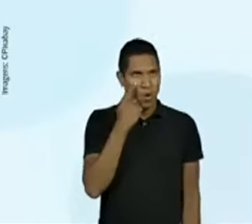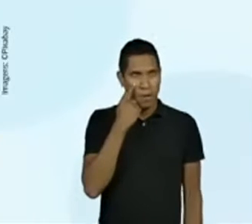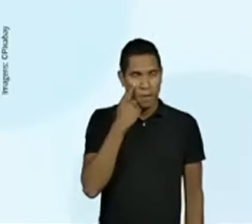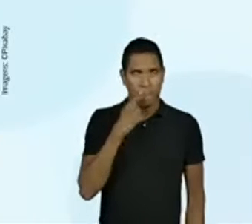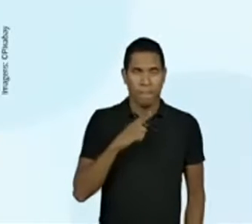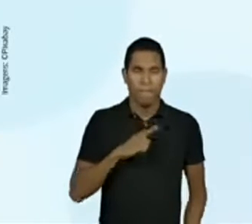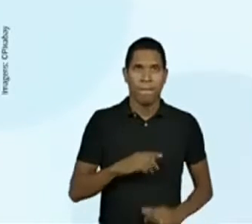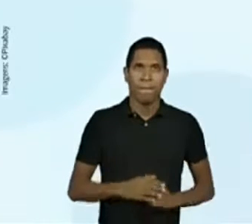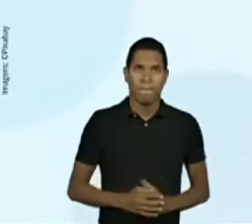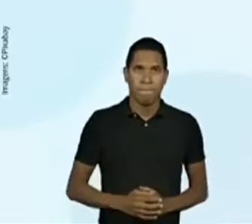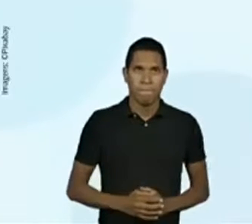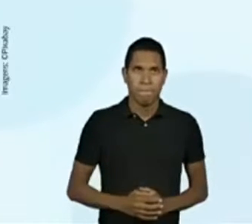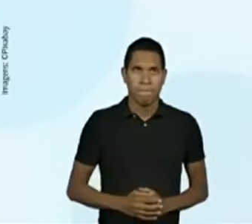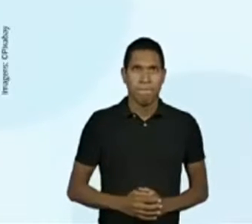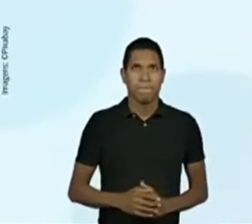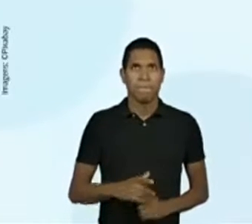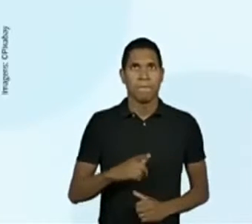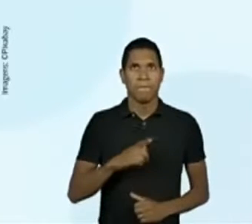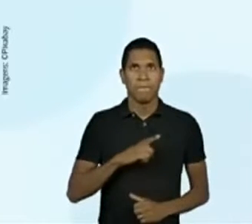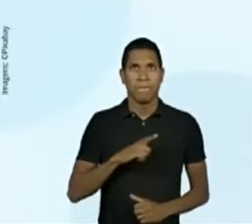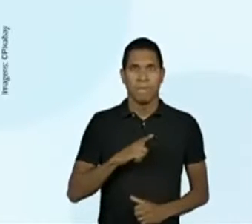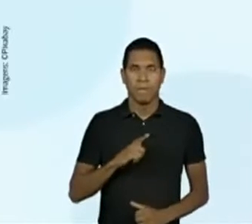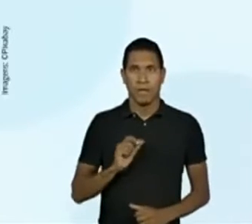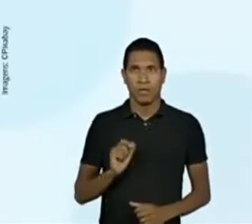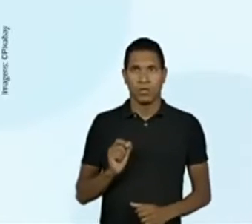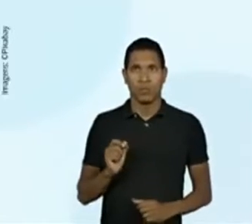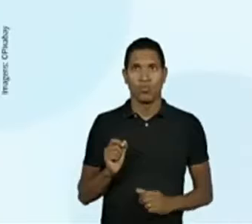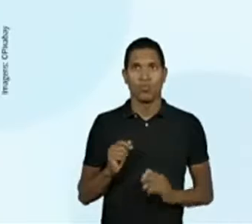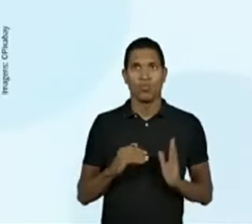ele marca 40 graus Celsius.